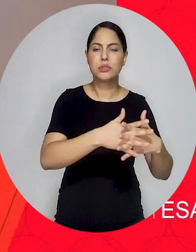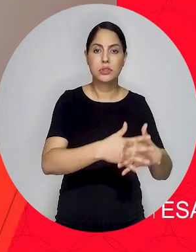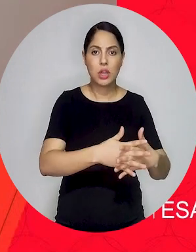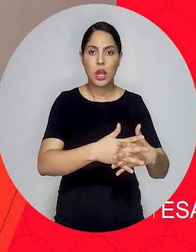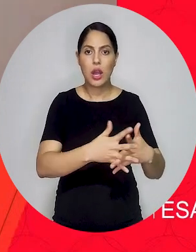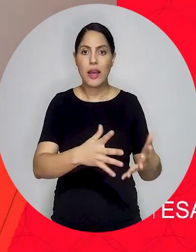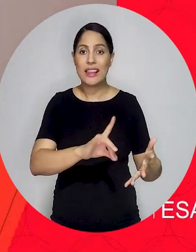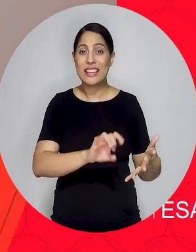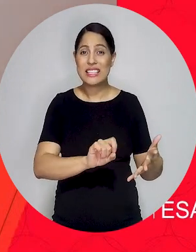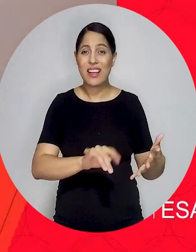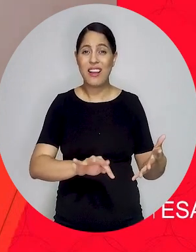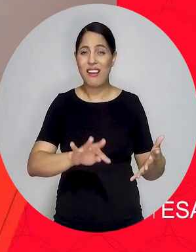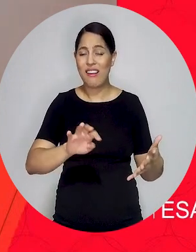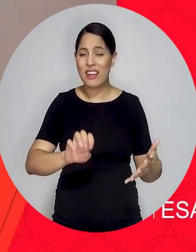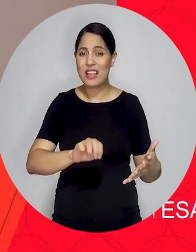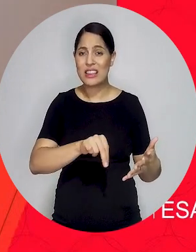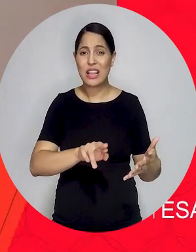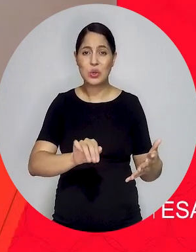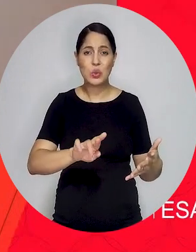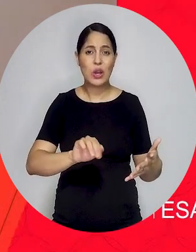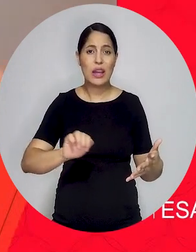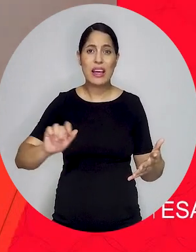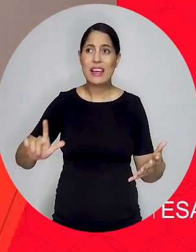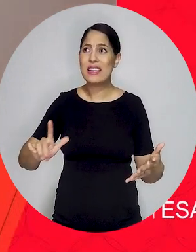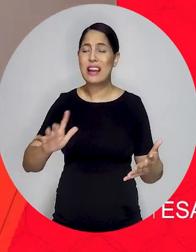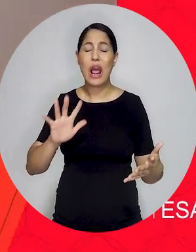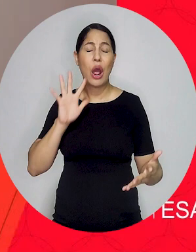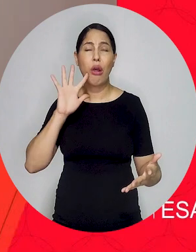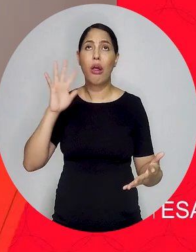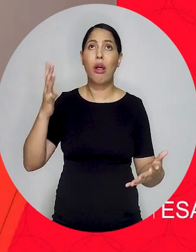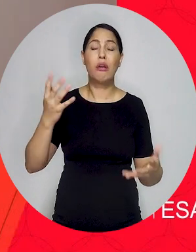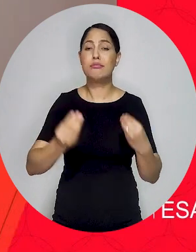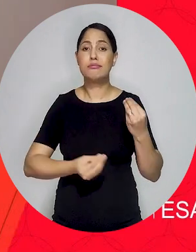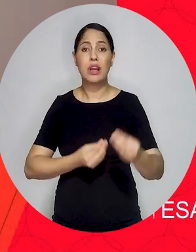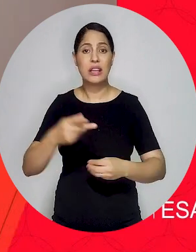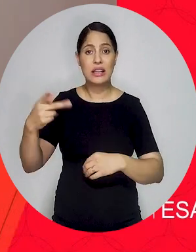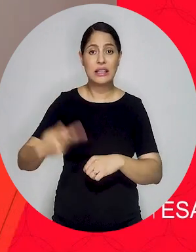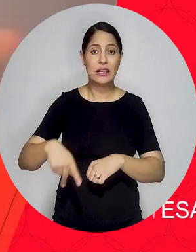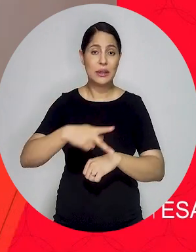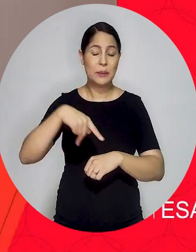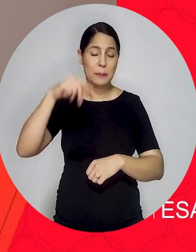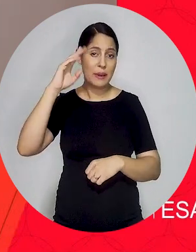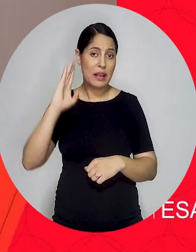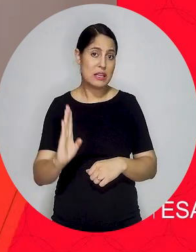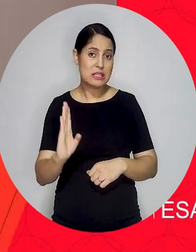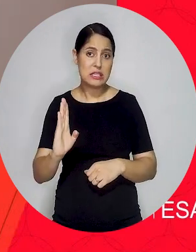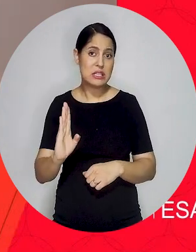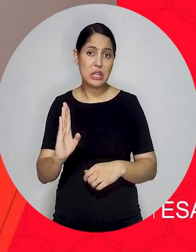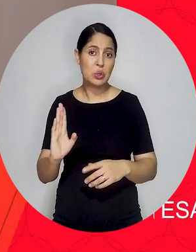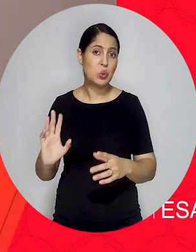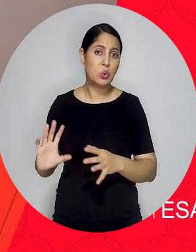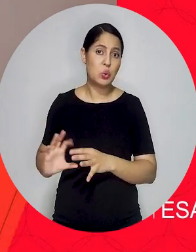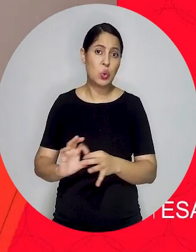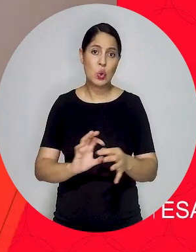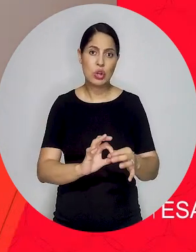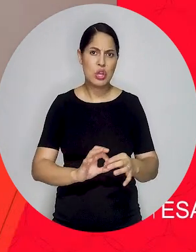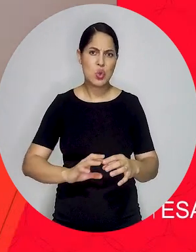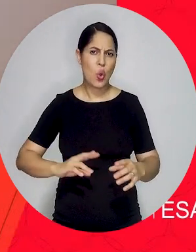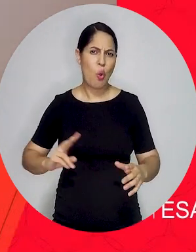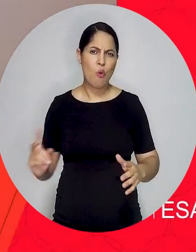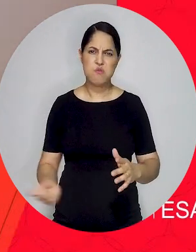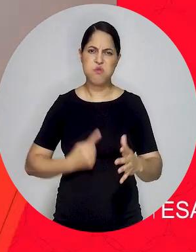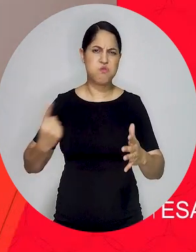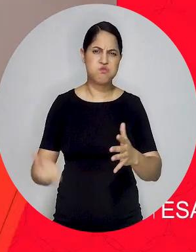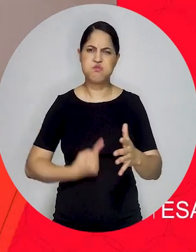a desastres naturais. Acho que era um discurso muito baseado numa posição privilegiada do país, seja